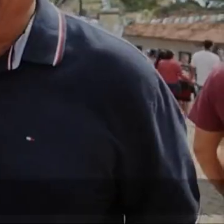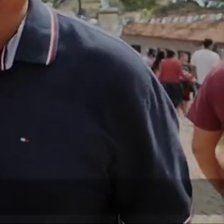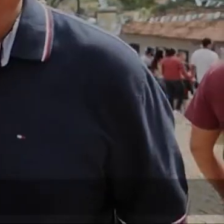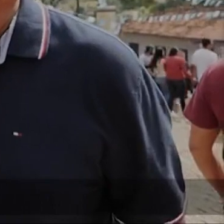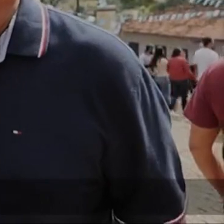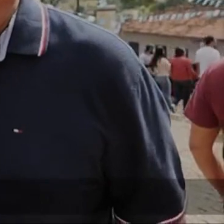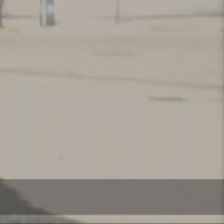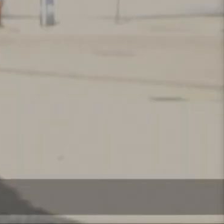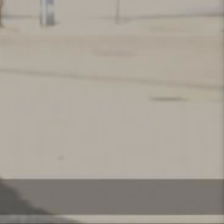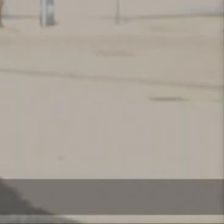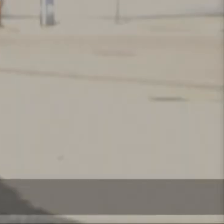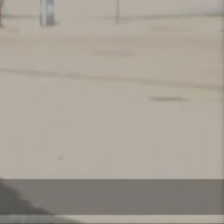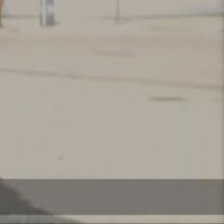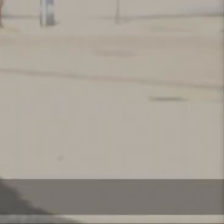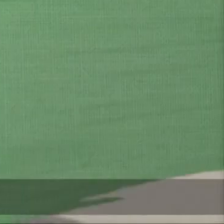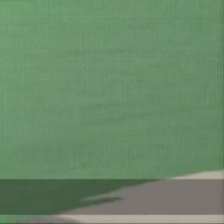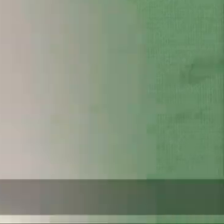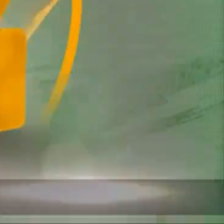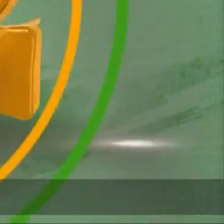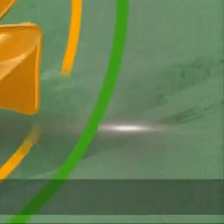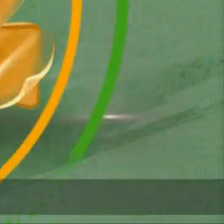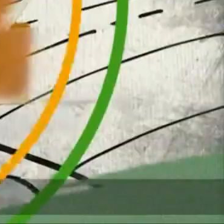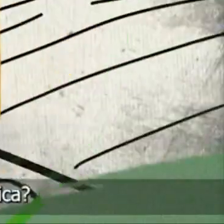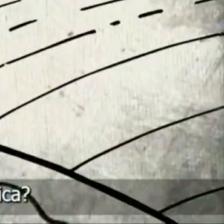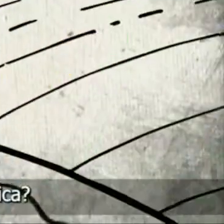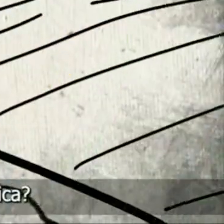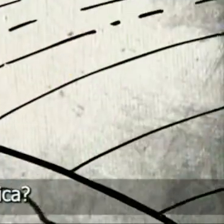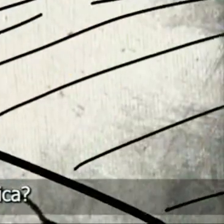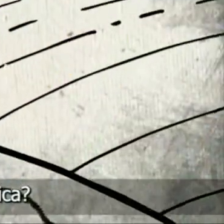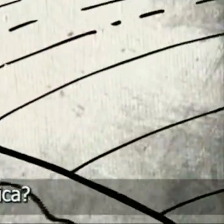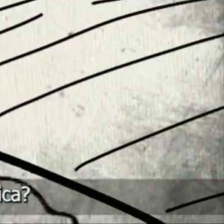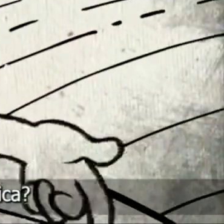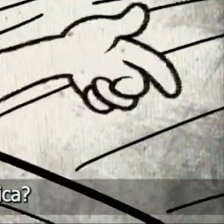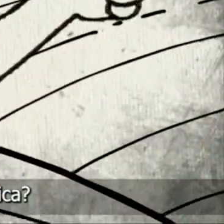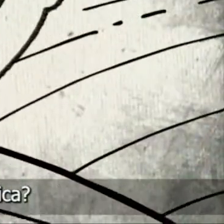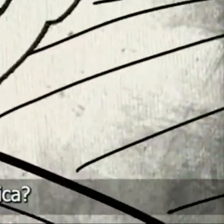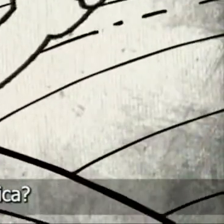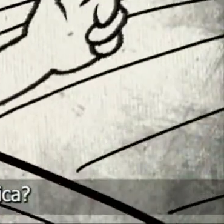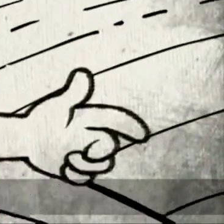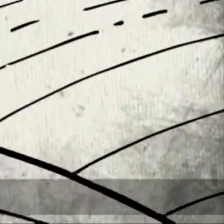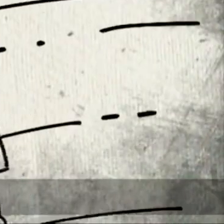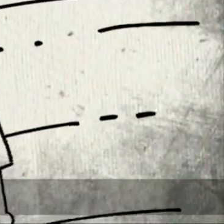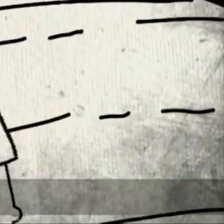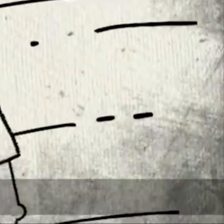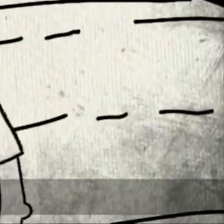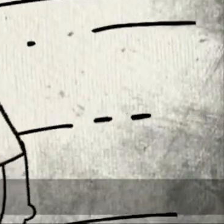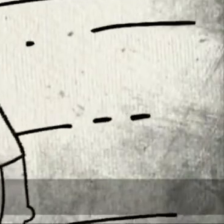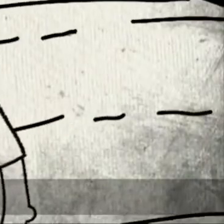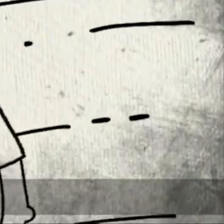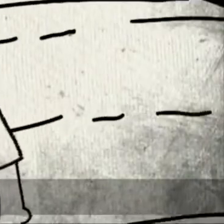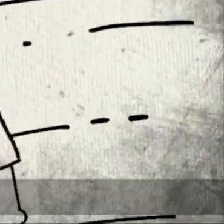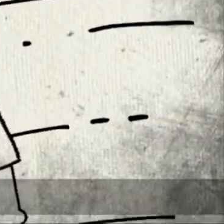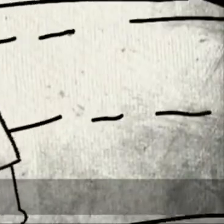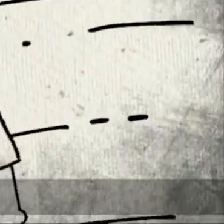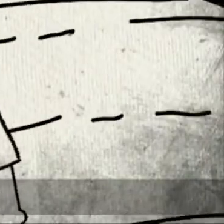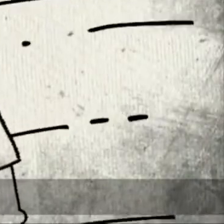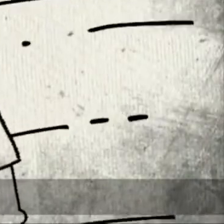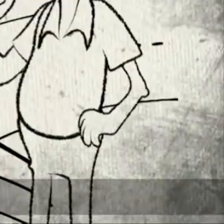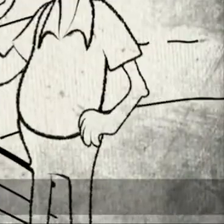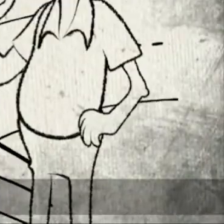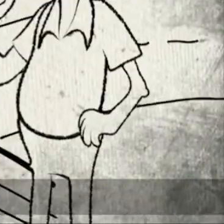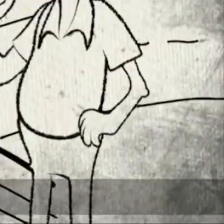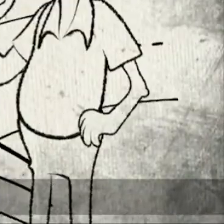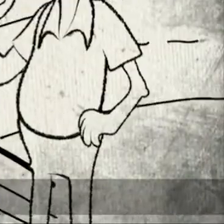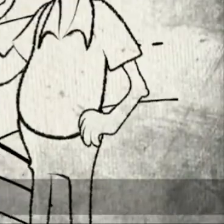acredito, então eu gosto dele, meu voto é para ele. Ô, cumprido, com quem você está na política? Uai, estou com o Bolsonaro, né?